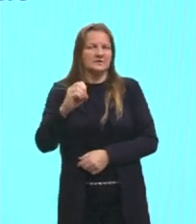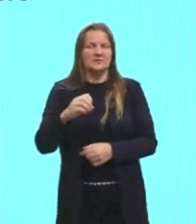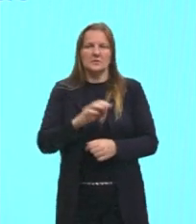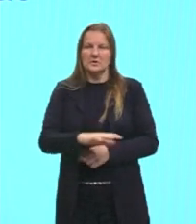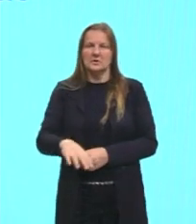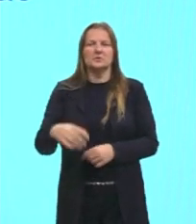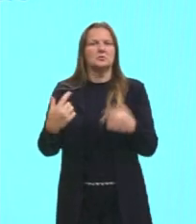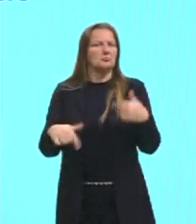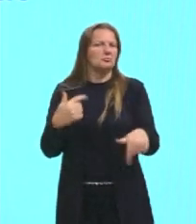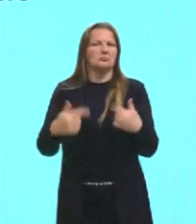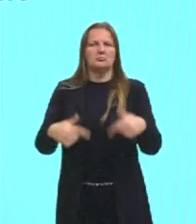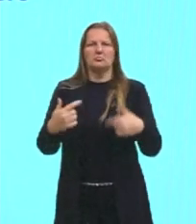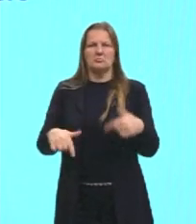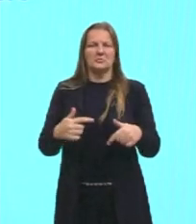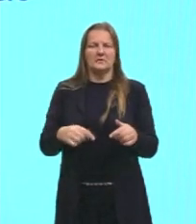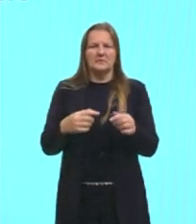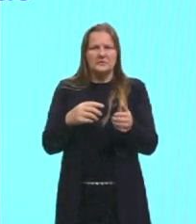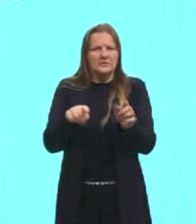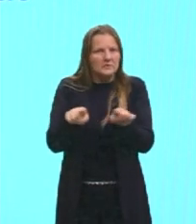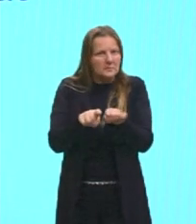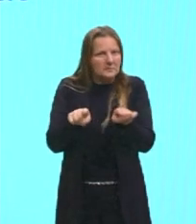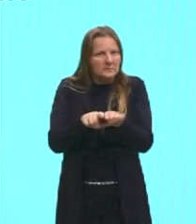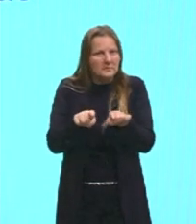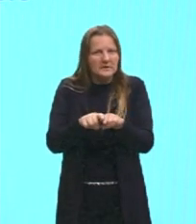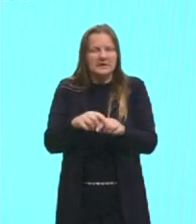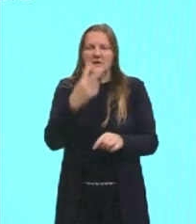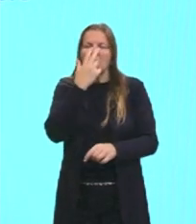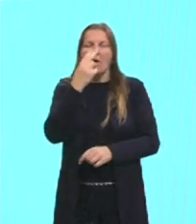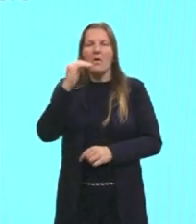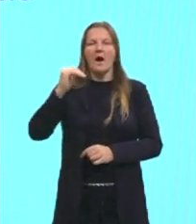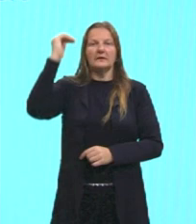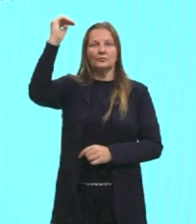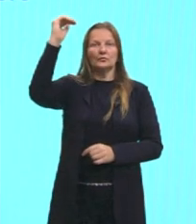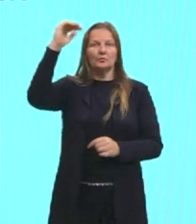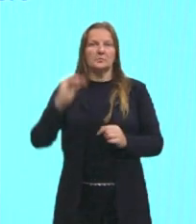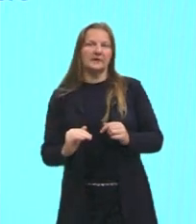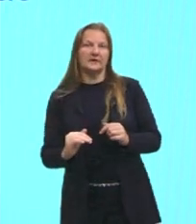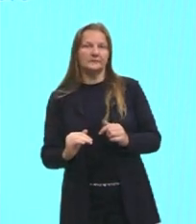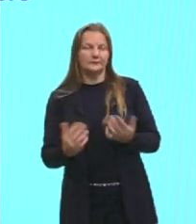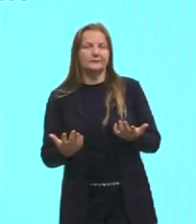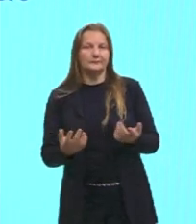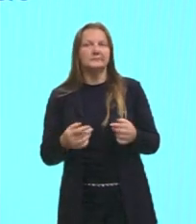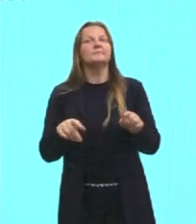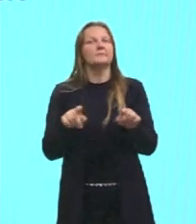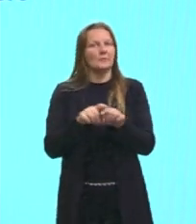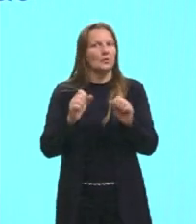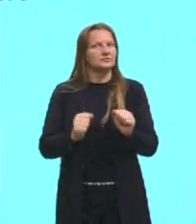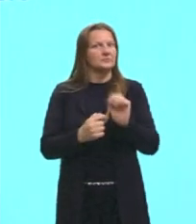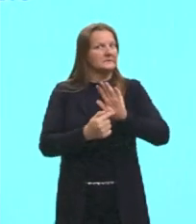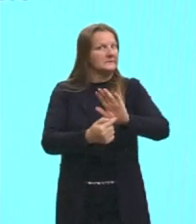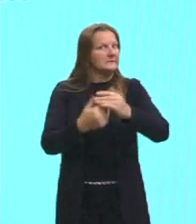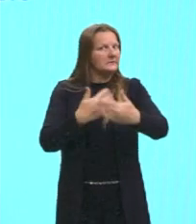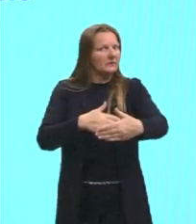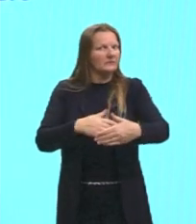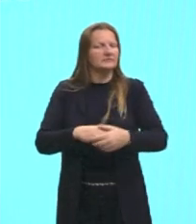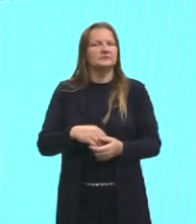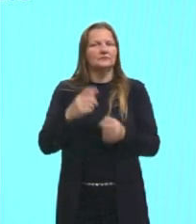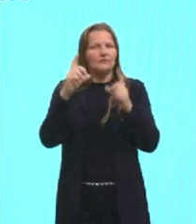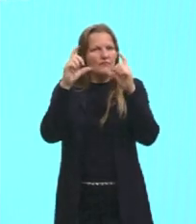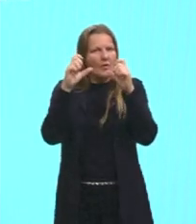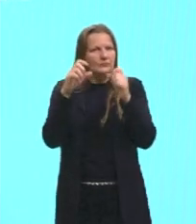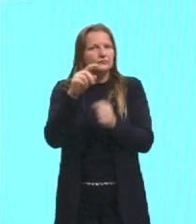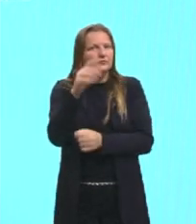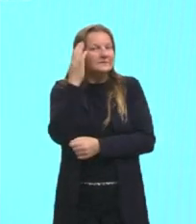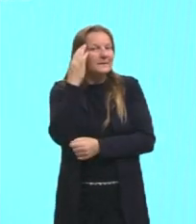criança, era uma pessoa, né, um adulto pequeno e podia ser utilizada. Então, vai, pode aparecer essas imagens para